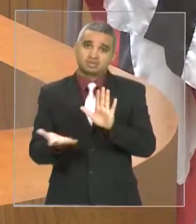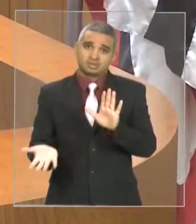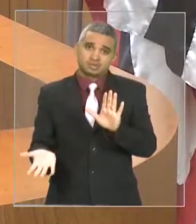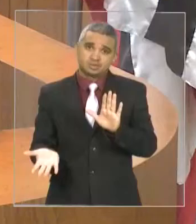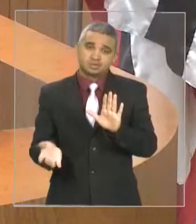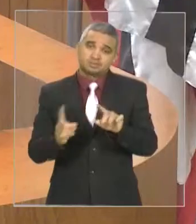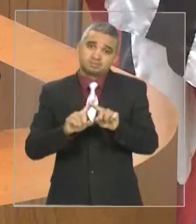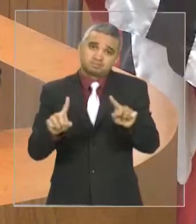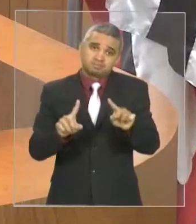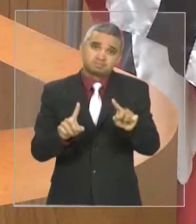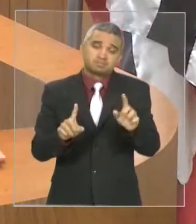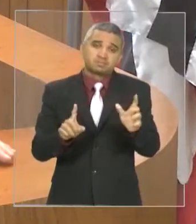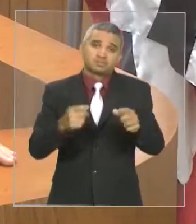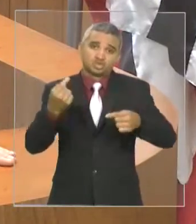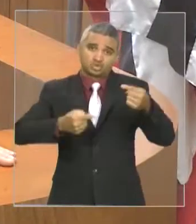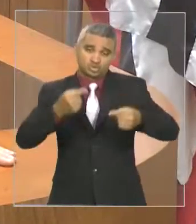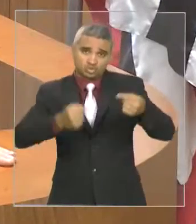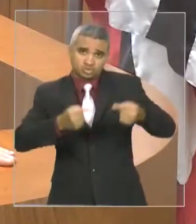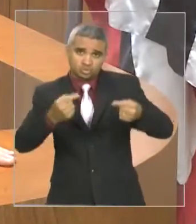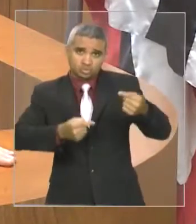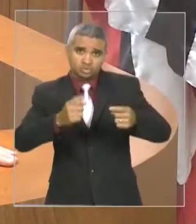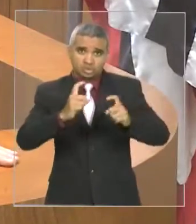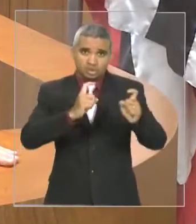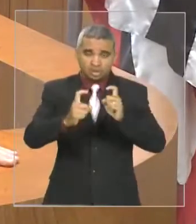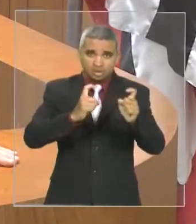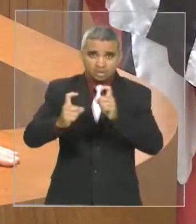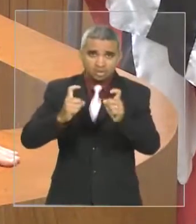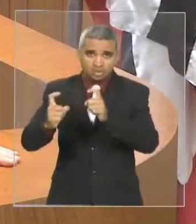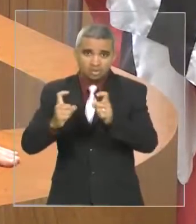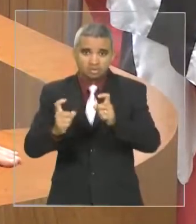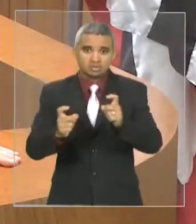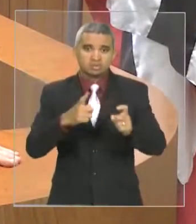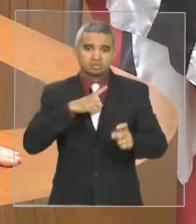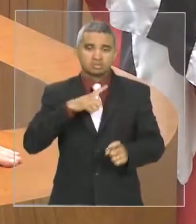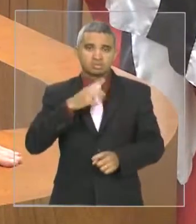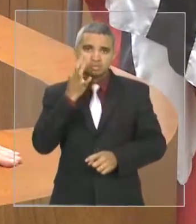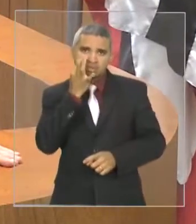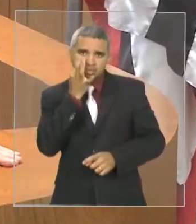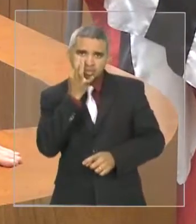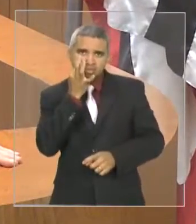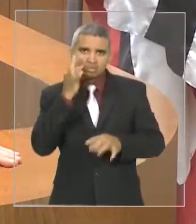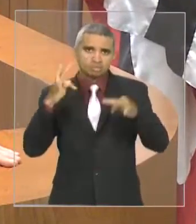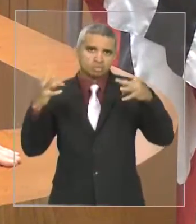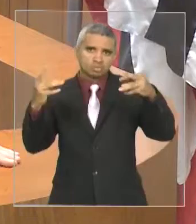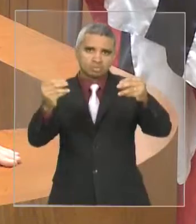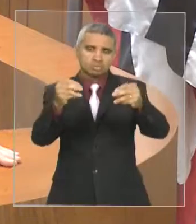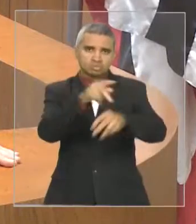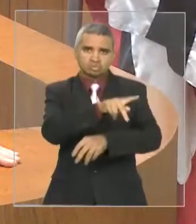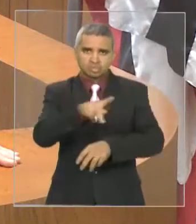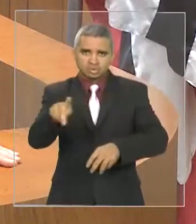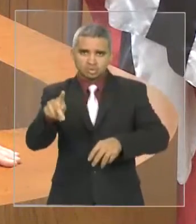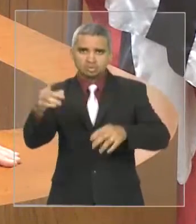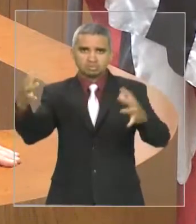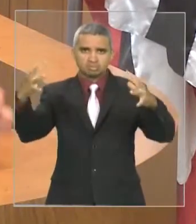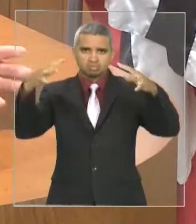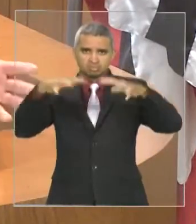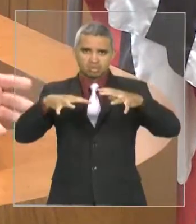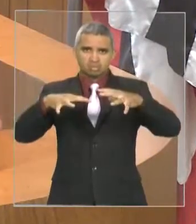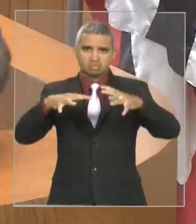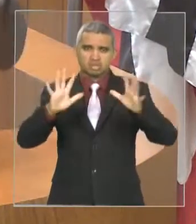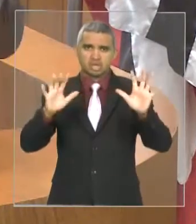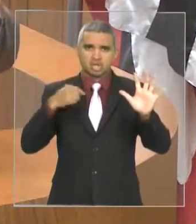campeonato, que é discutido numa reunião de conselho arbitral com a presença de todos os presidentes do clube, eu não posso desconhecer isso.